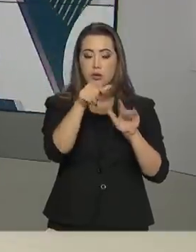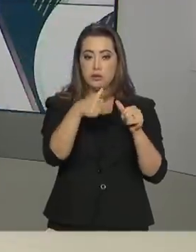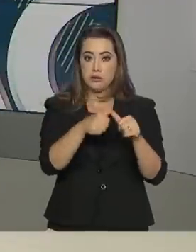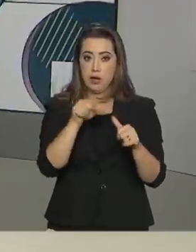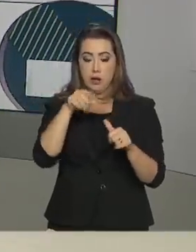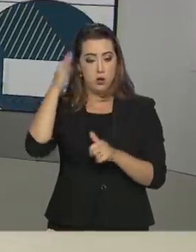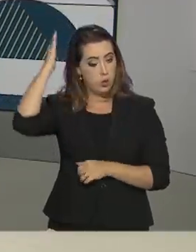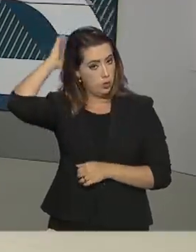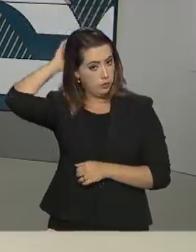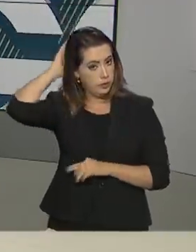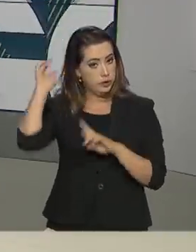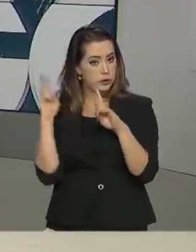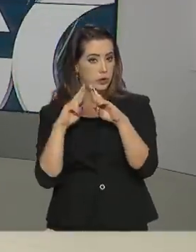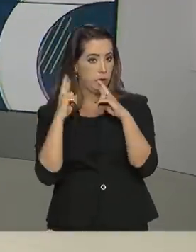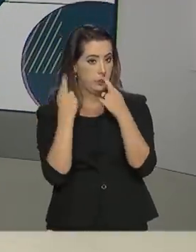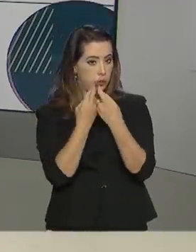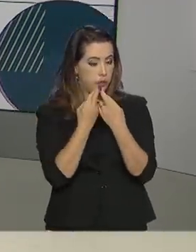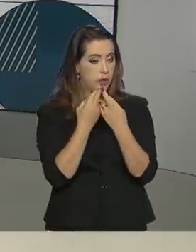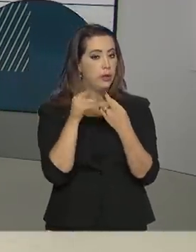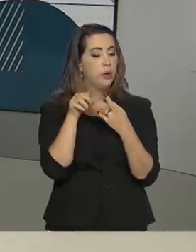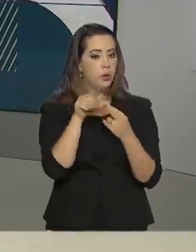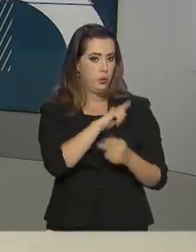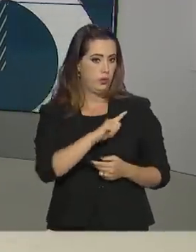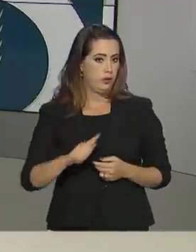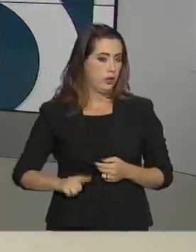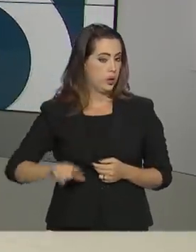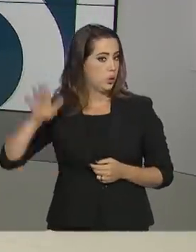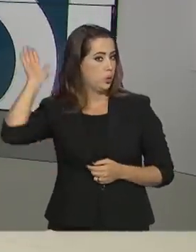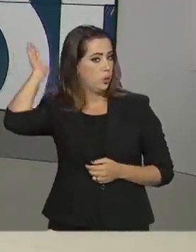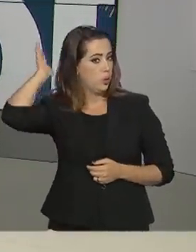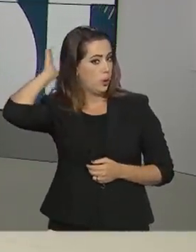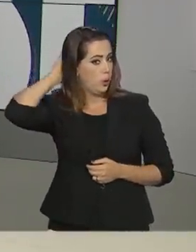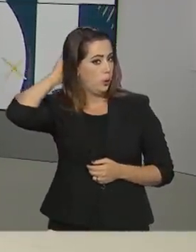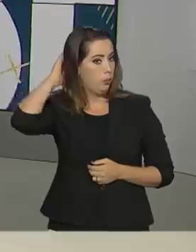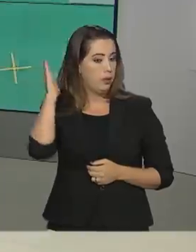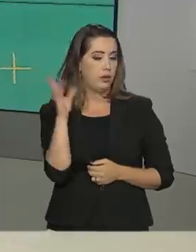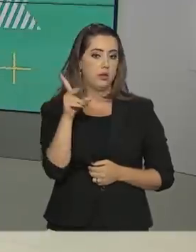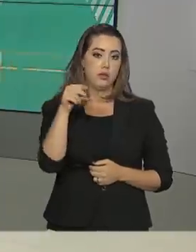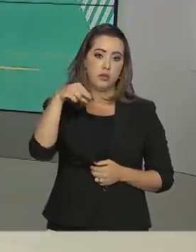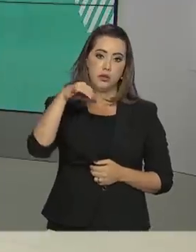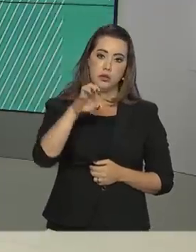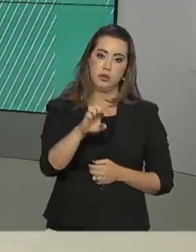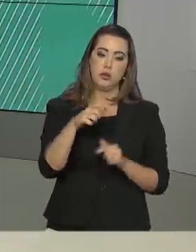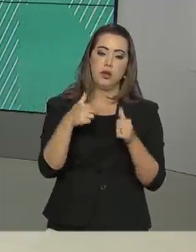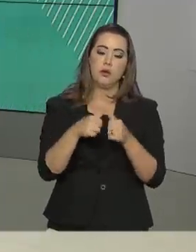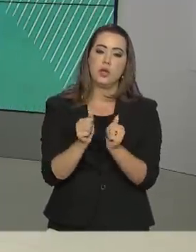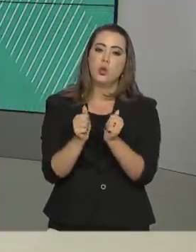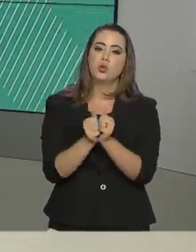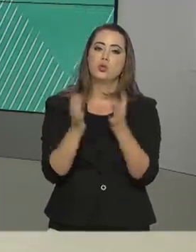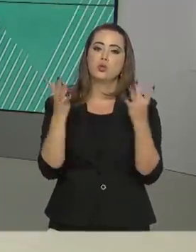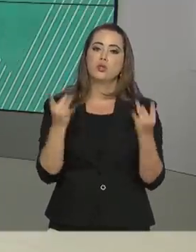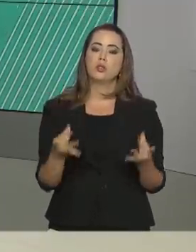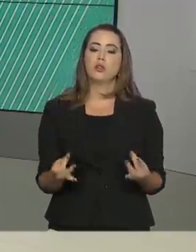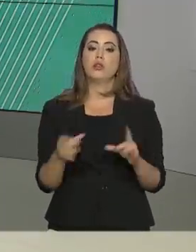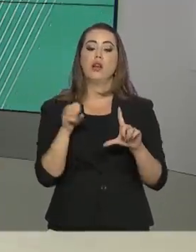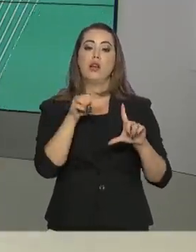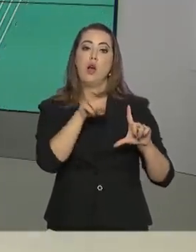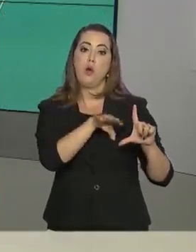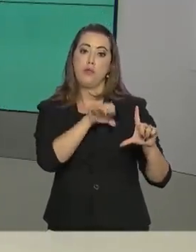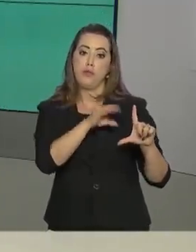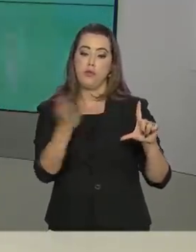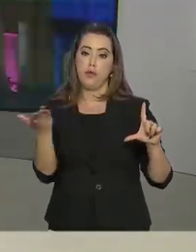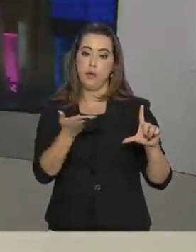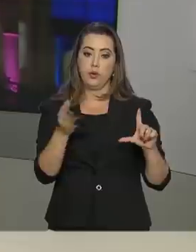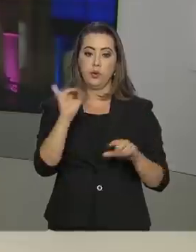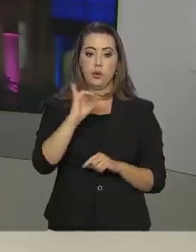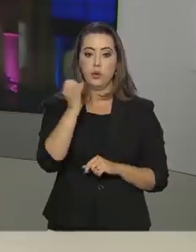reuniu hoje com o governador paraense Hélder Barbalho. O repórter Daniel Ito está lá em Belém e traz os detalhes ao vivo para a gente. Olá,